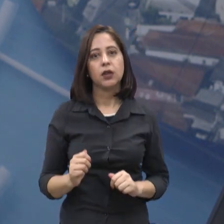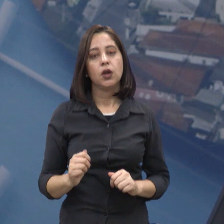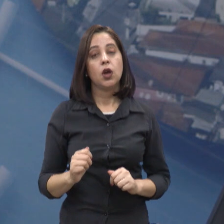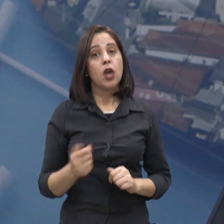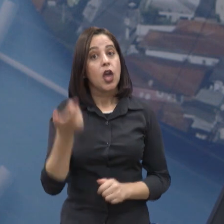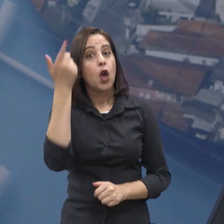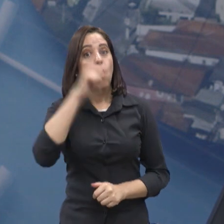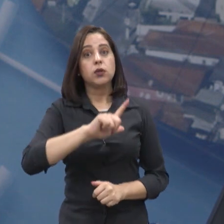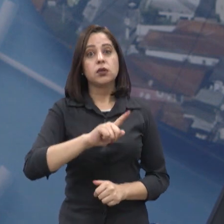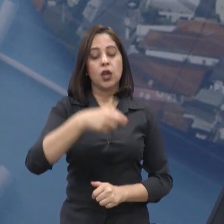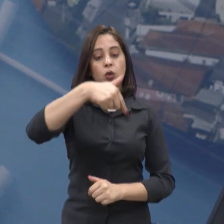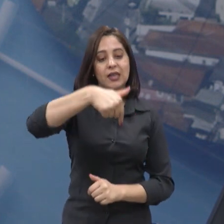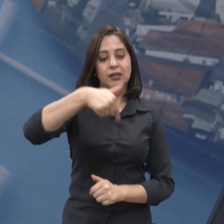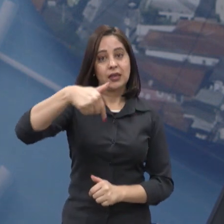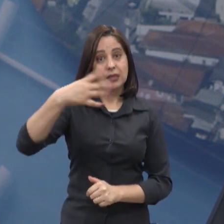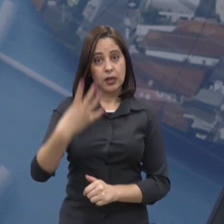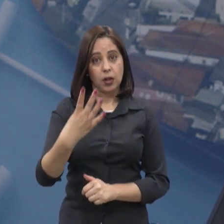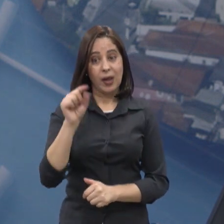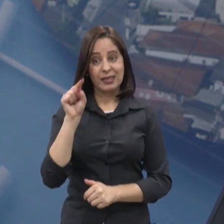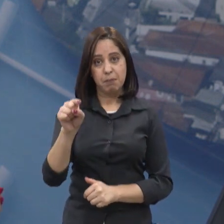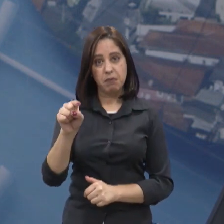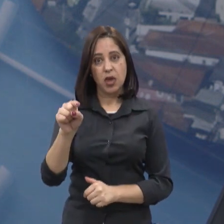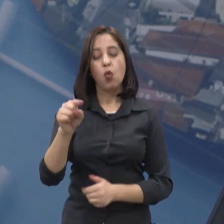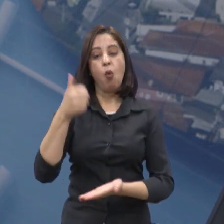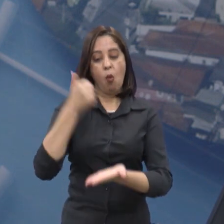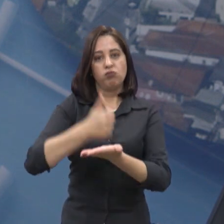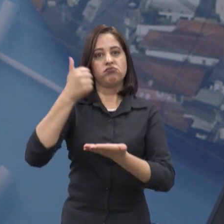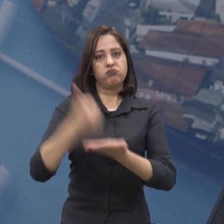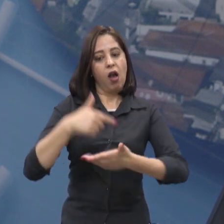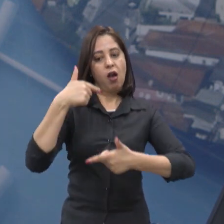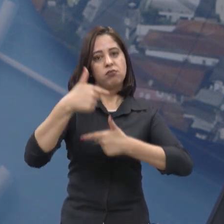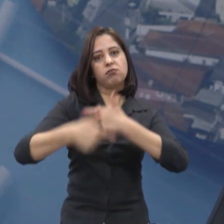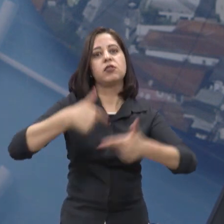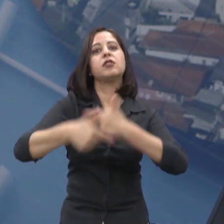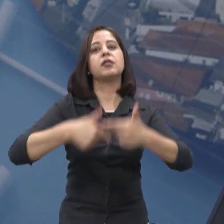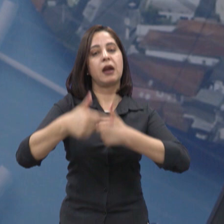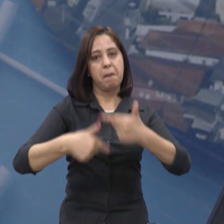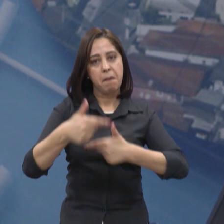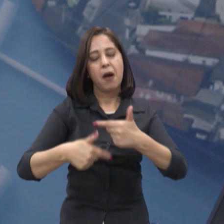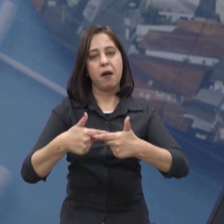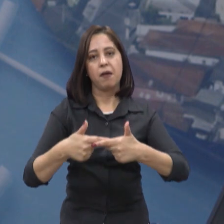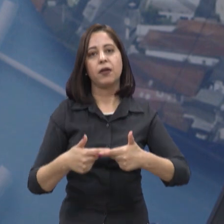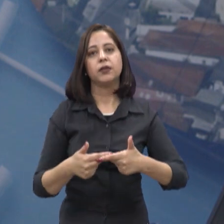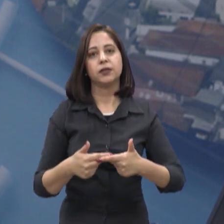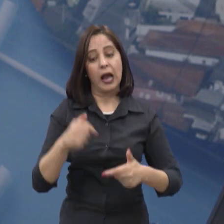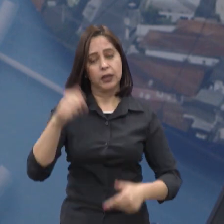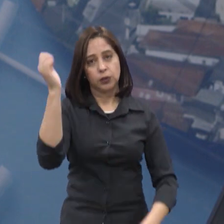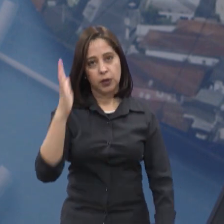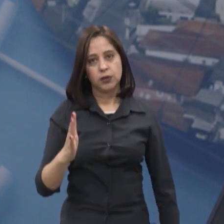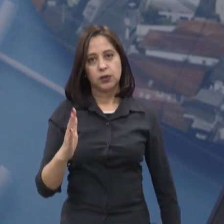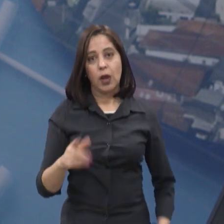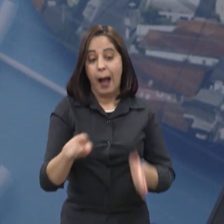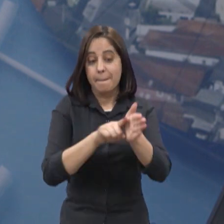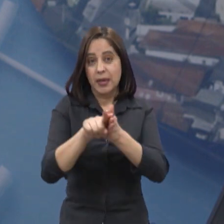774 mil empregos desde a polarização dessa fonte energética do país, no país, né. Os dados